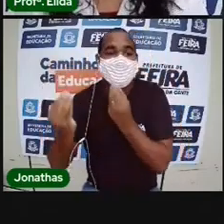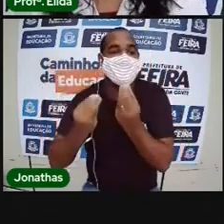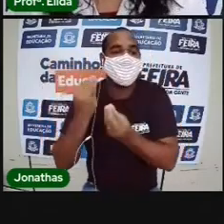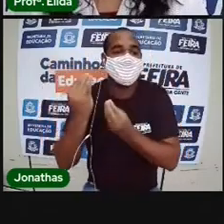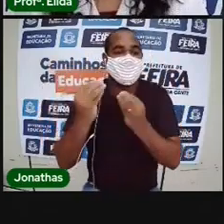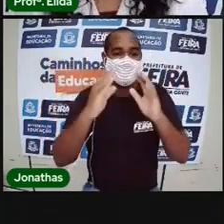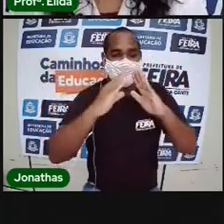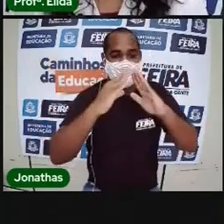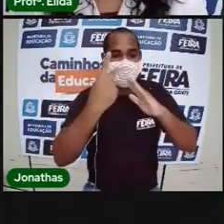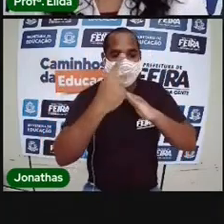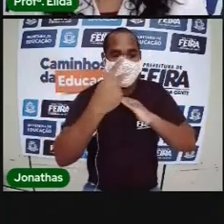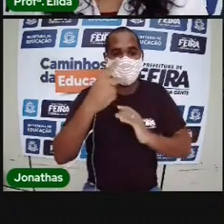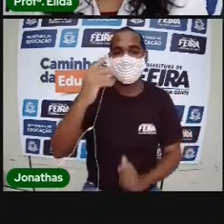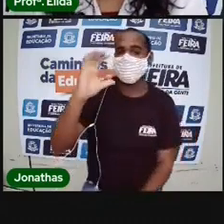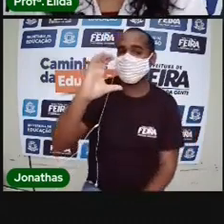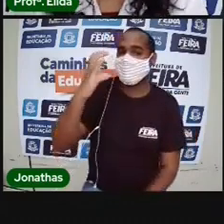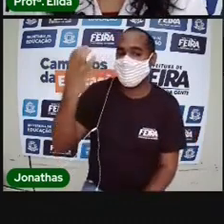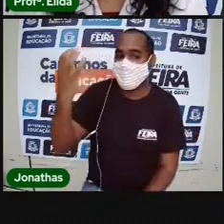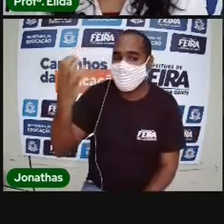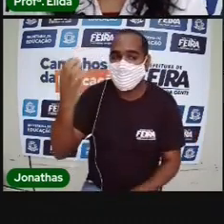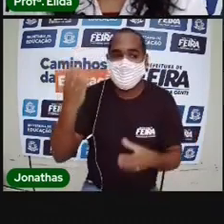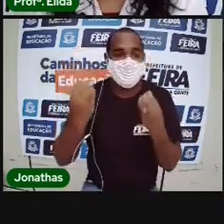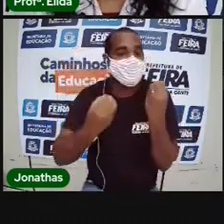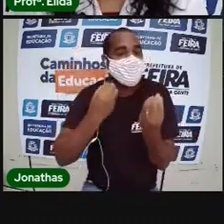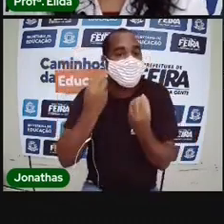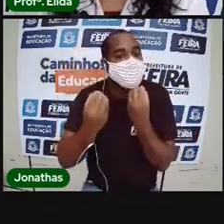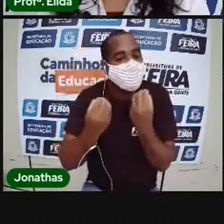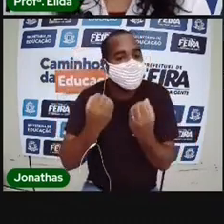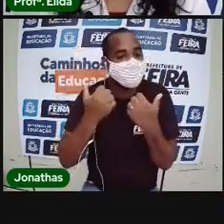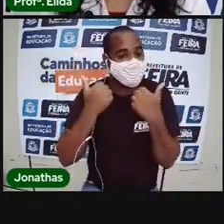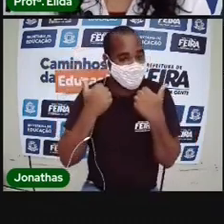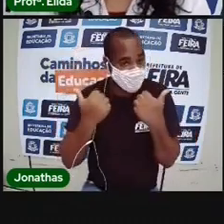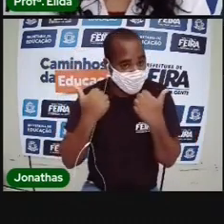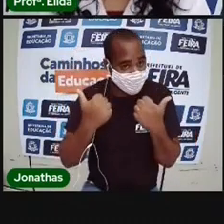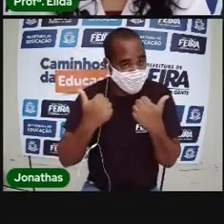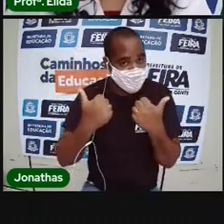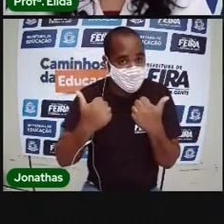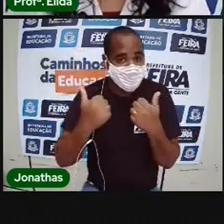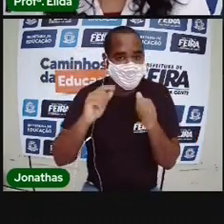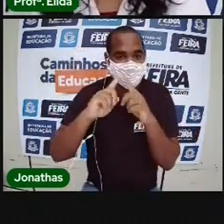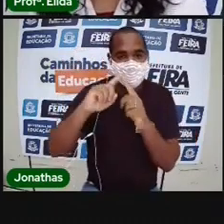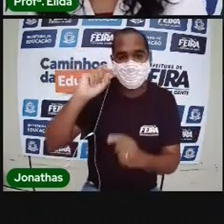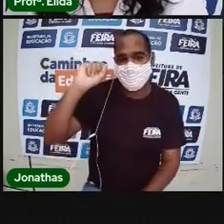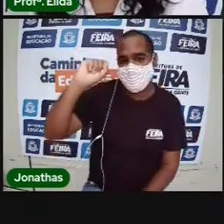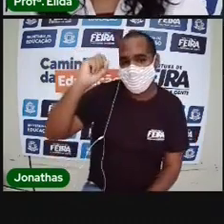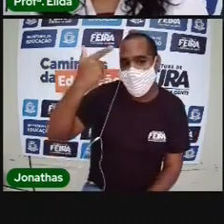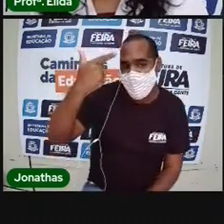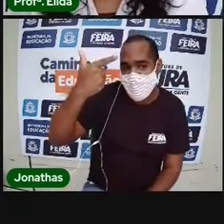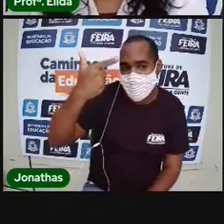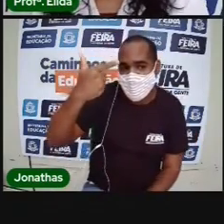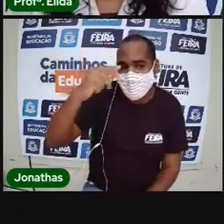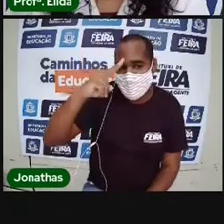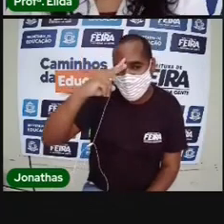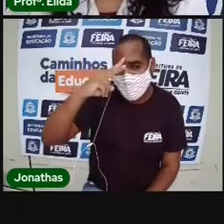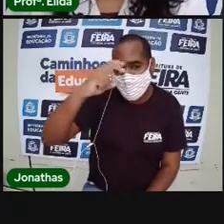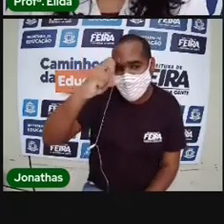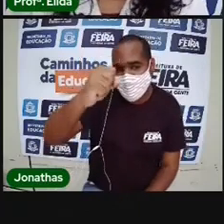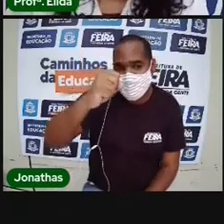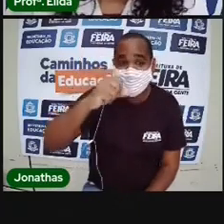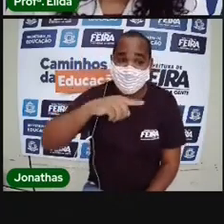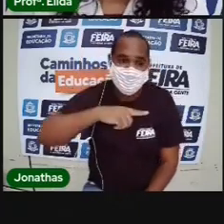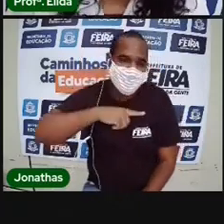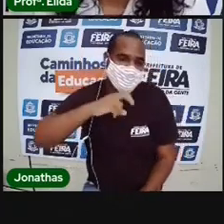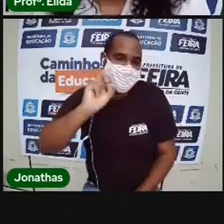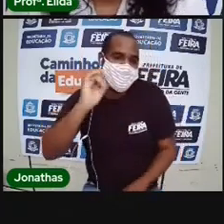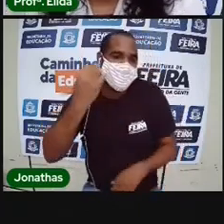tempo aí na sua casa. Como é que está o tempo? O tempo está assim, bem ensolarado? Ou